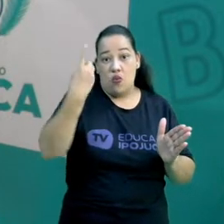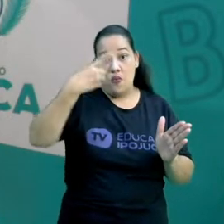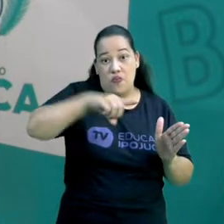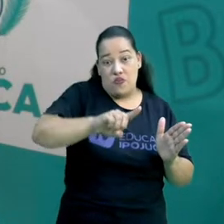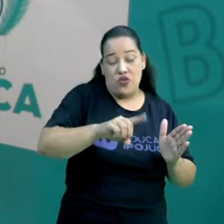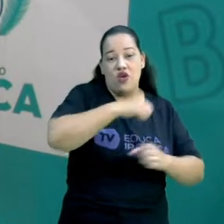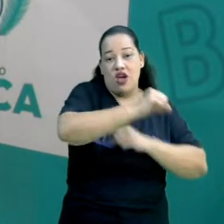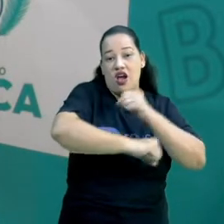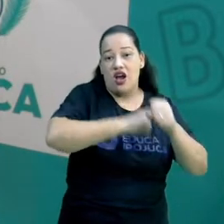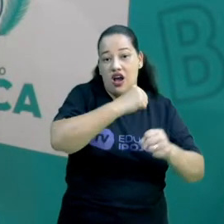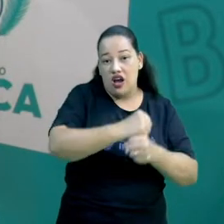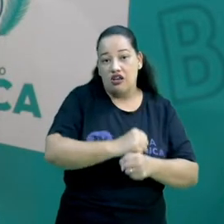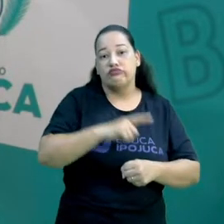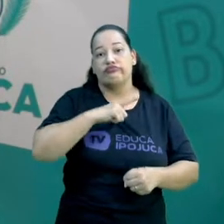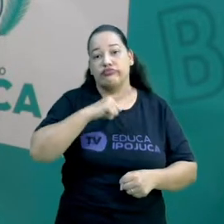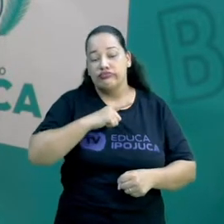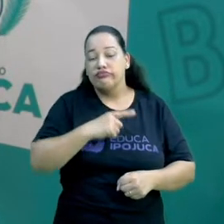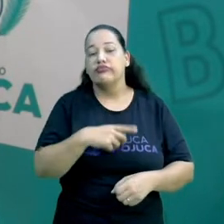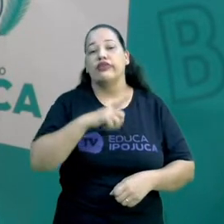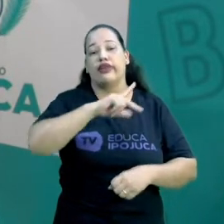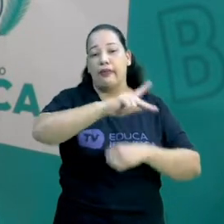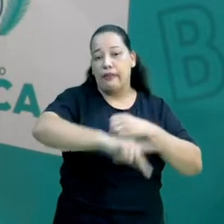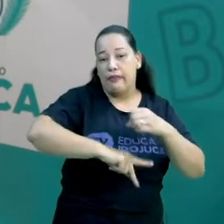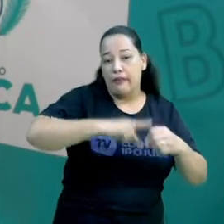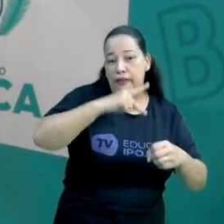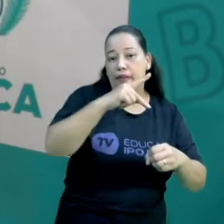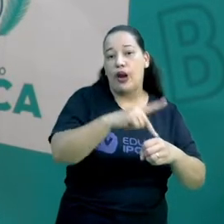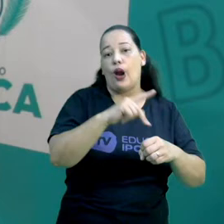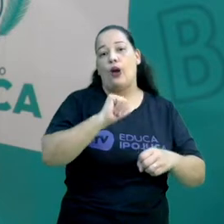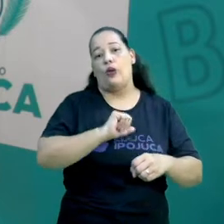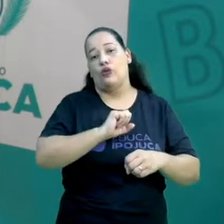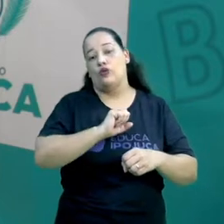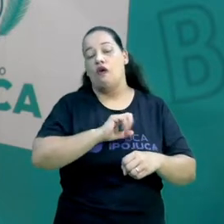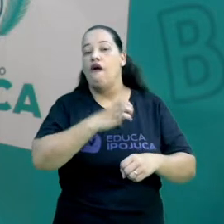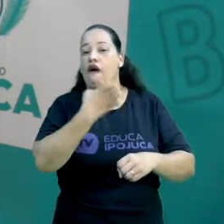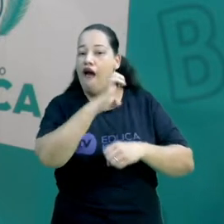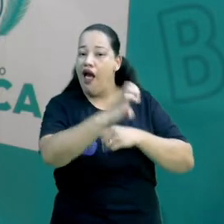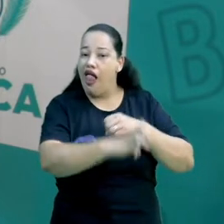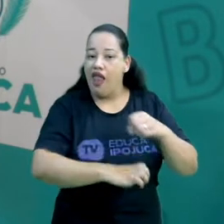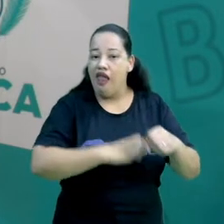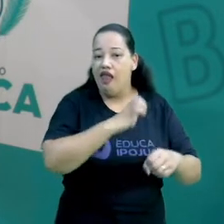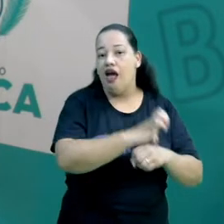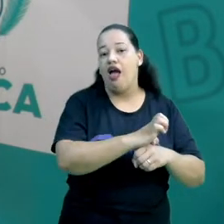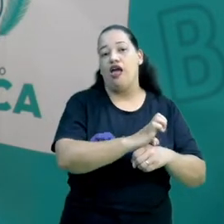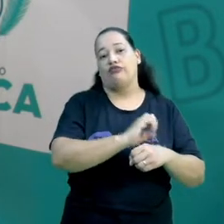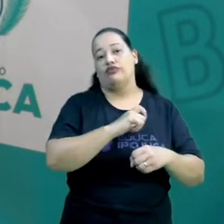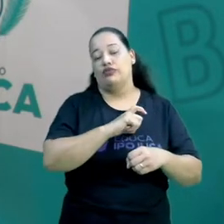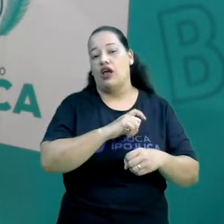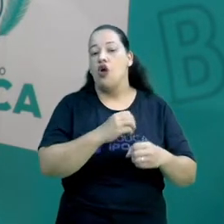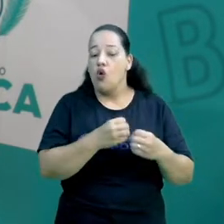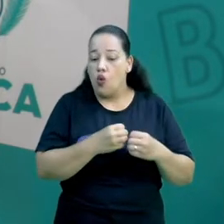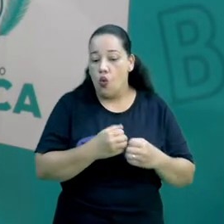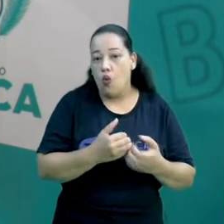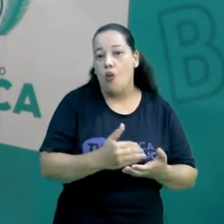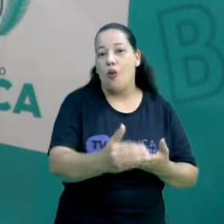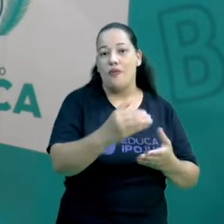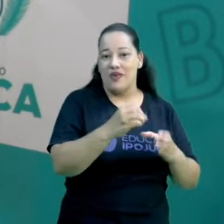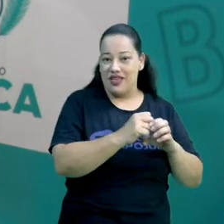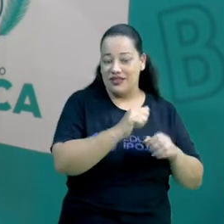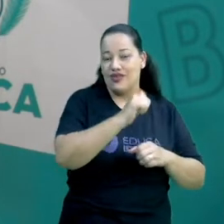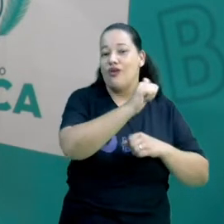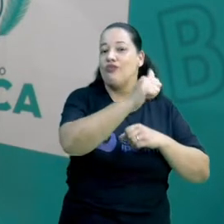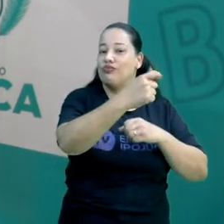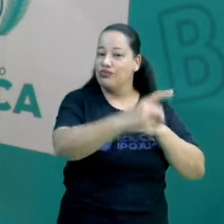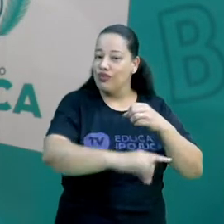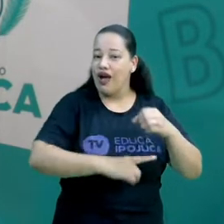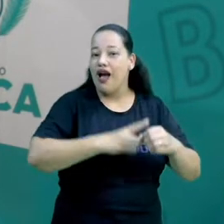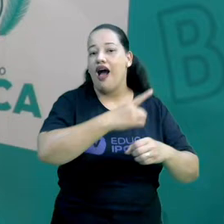prótons elétricos e neutros, eles começam a se combinar, formando, então, os primeiros átomos. De 300 mil a 1